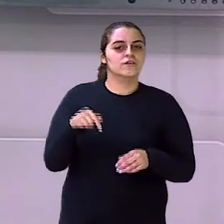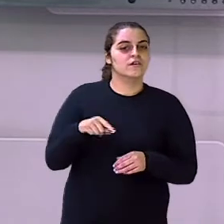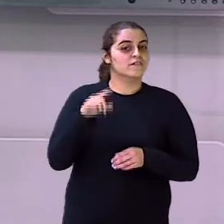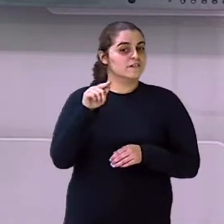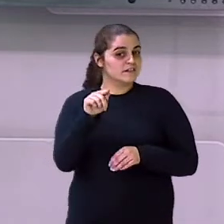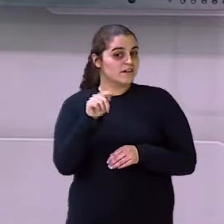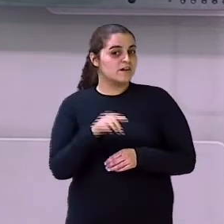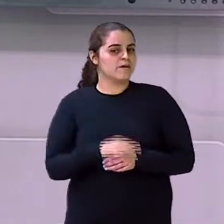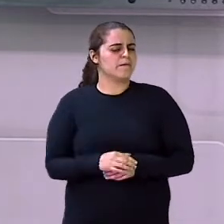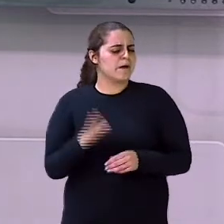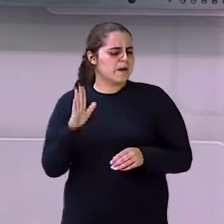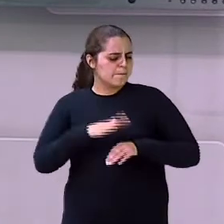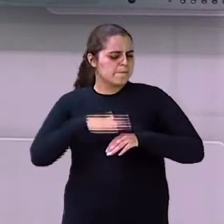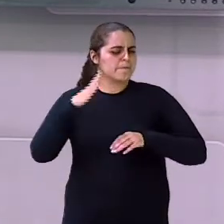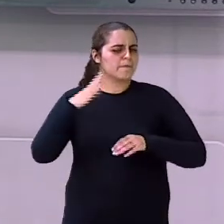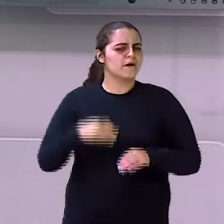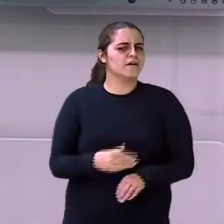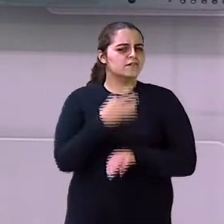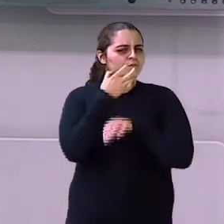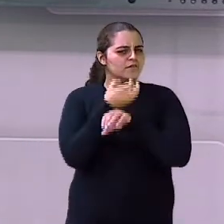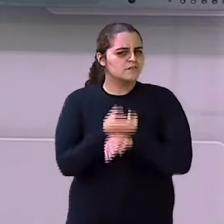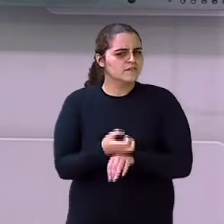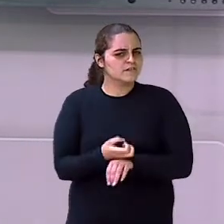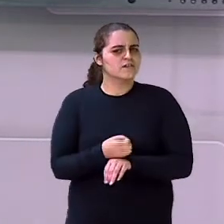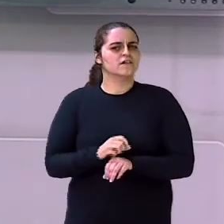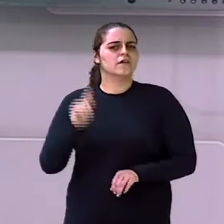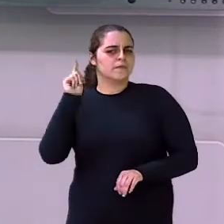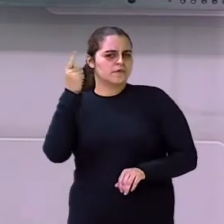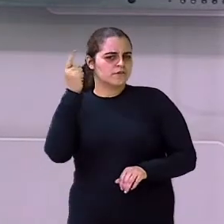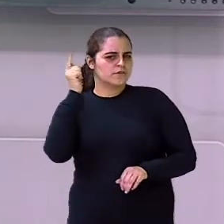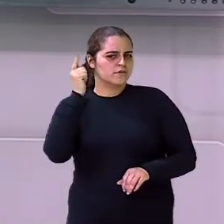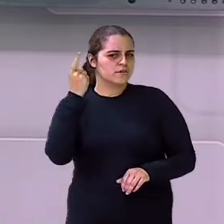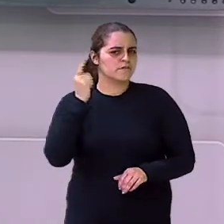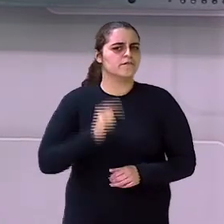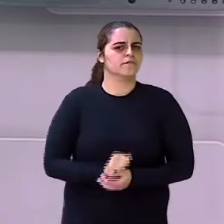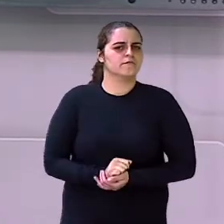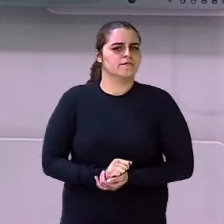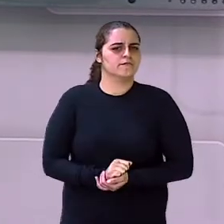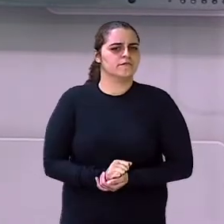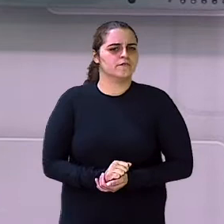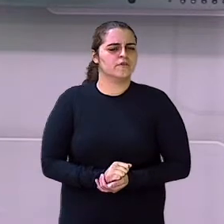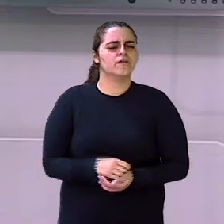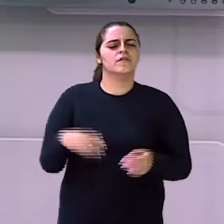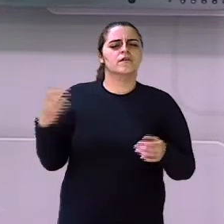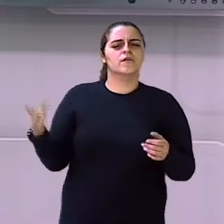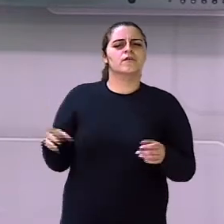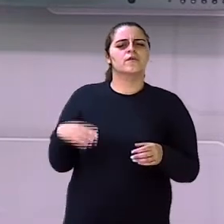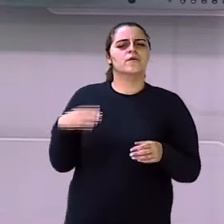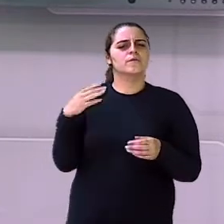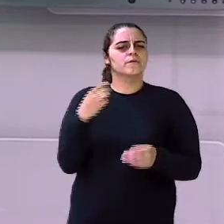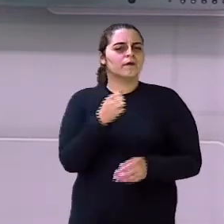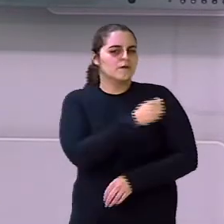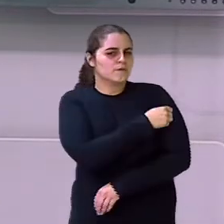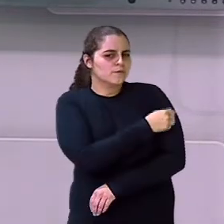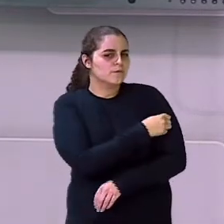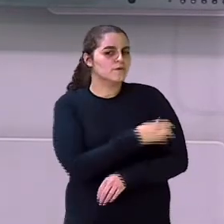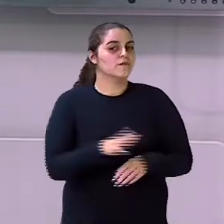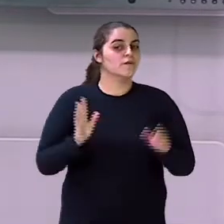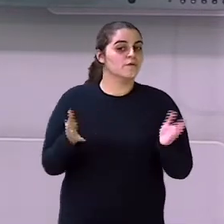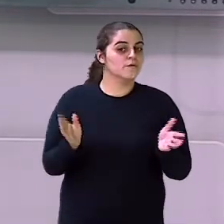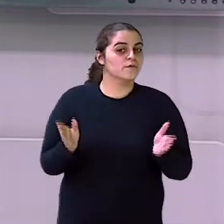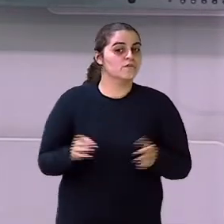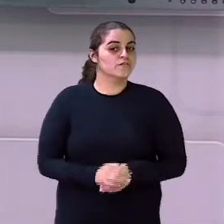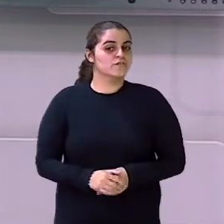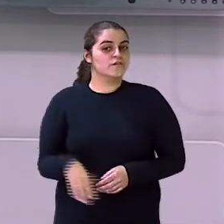aqui para mais uma aula do componente curricular de geografia. Então estudantes, nessa aula